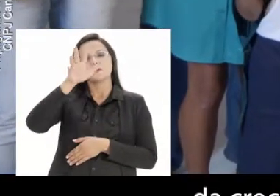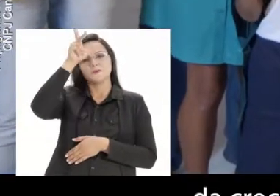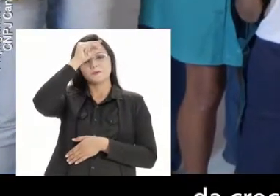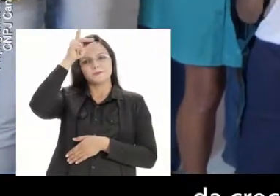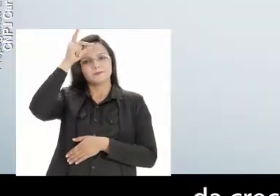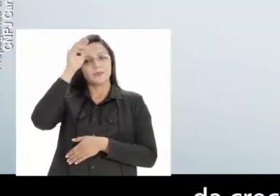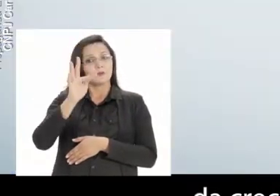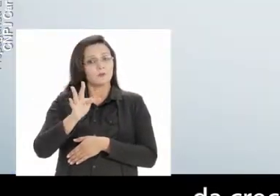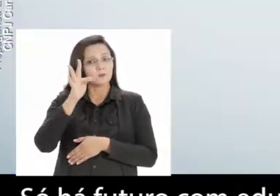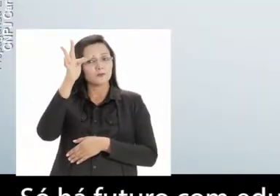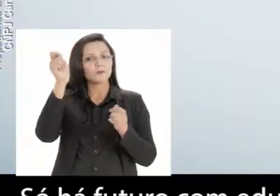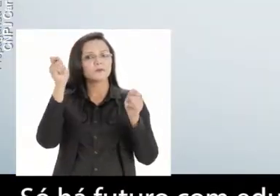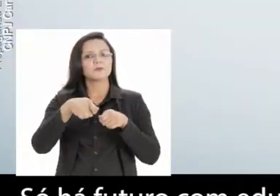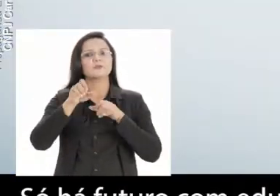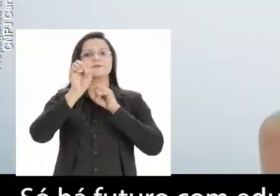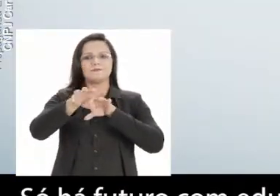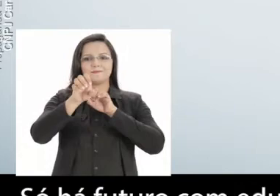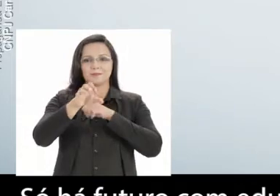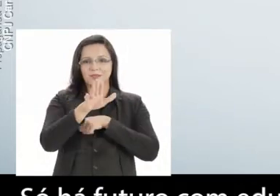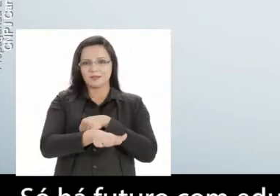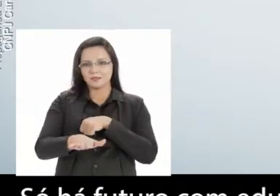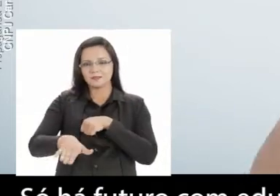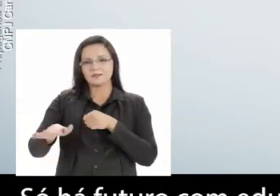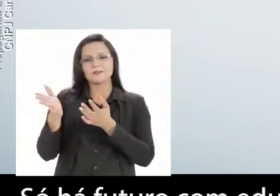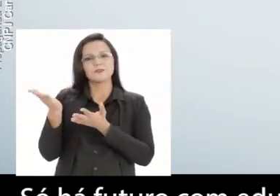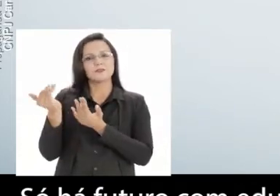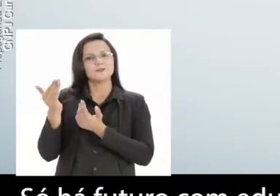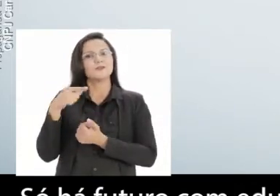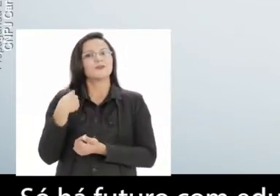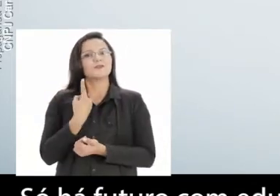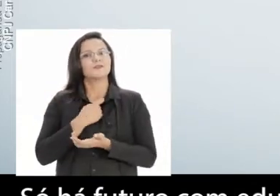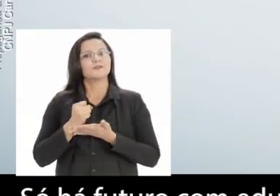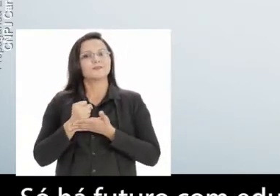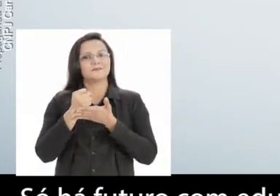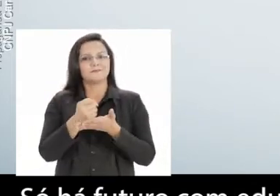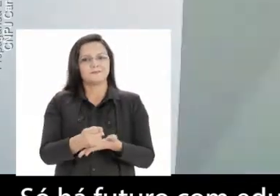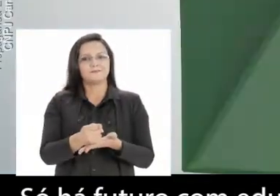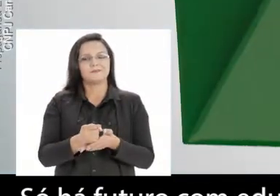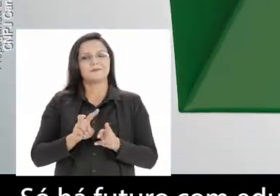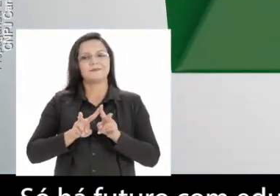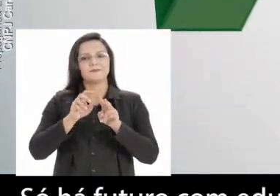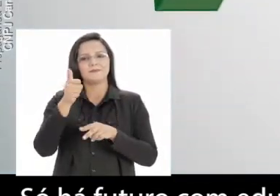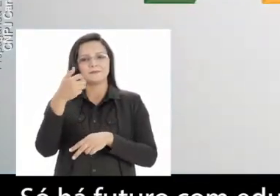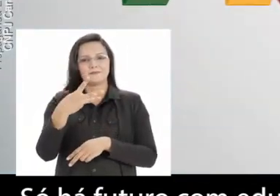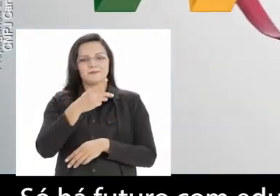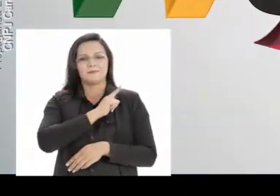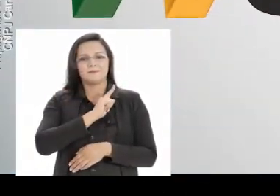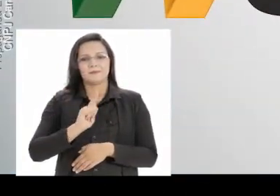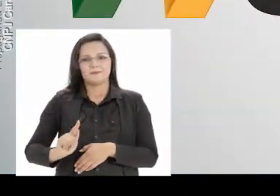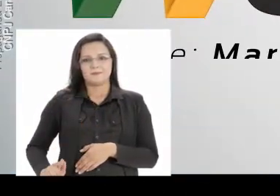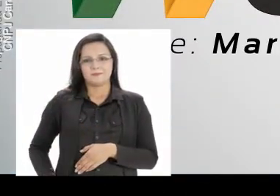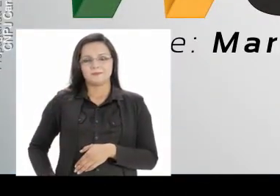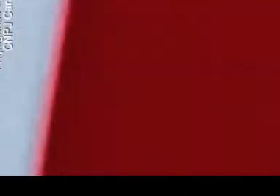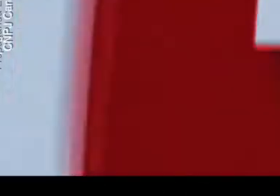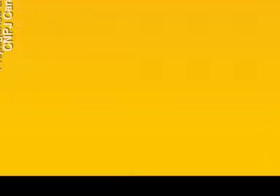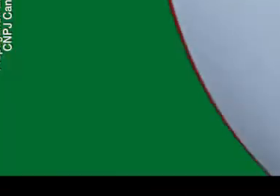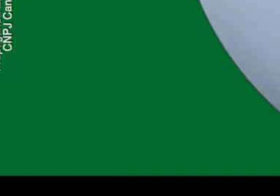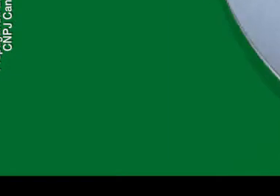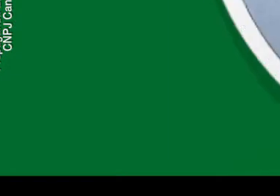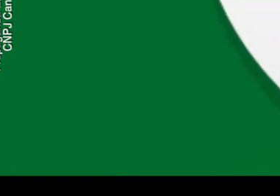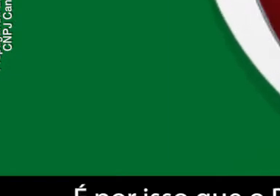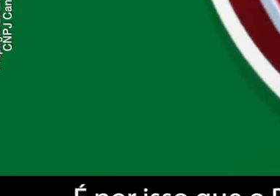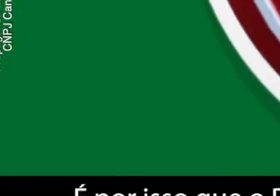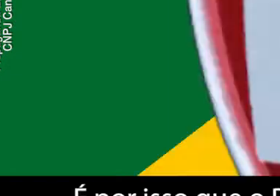todas as cidades. Só há futuro com educação. E é nas crianças e nos jovens que vamos investir. O Wellington 13, governador.